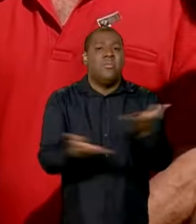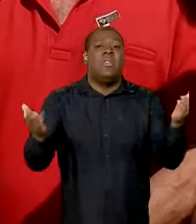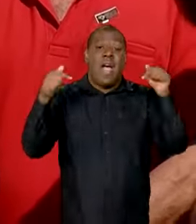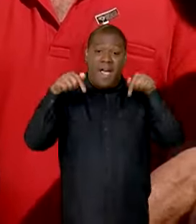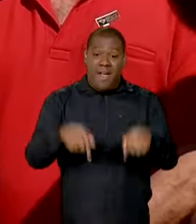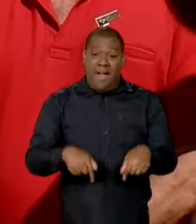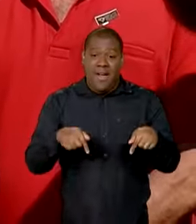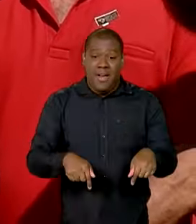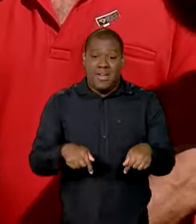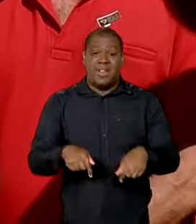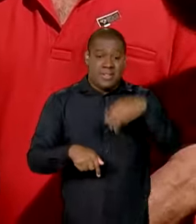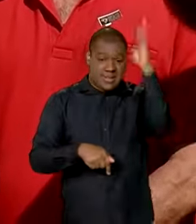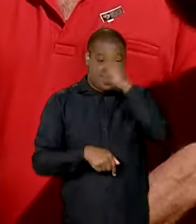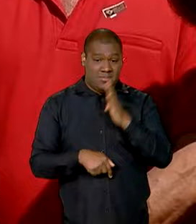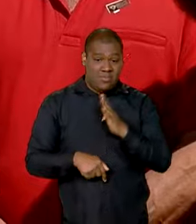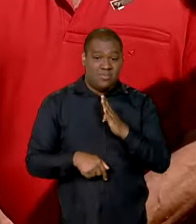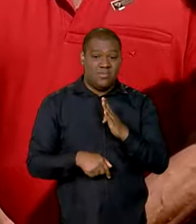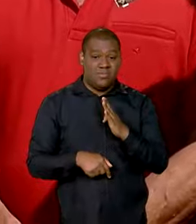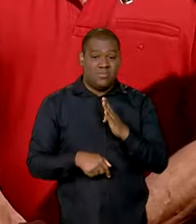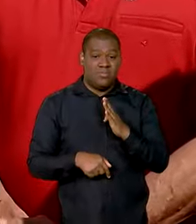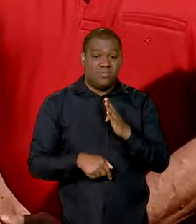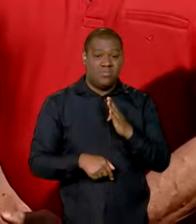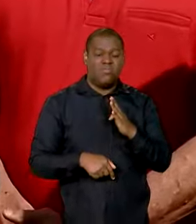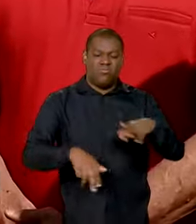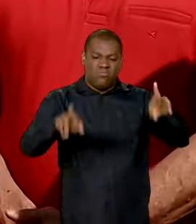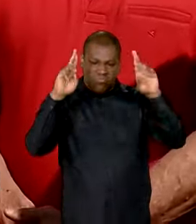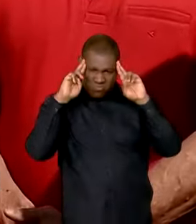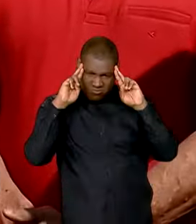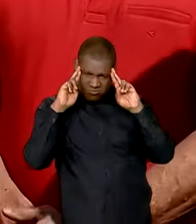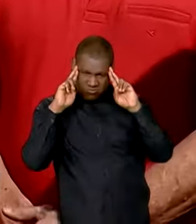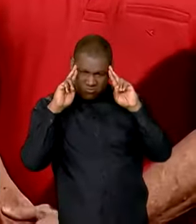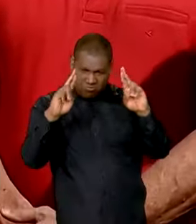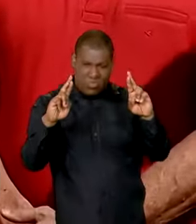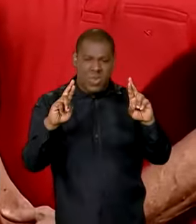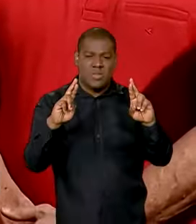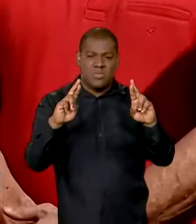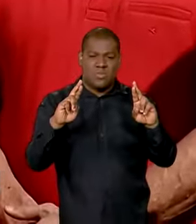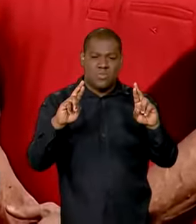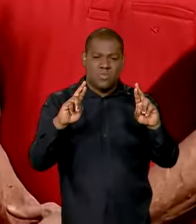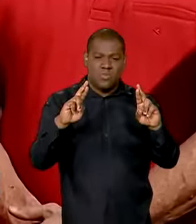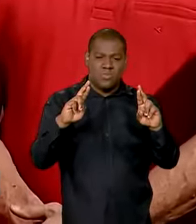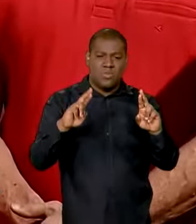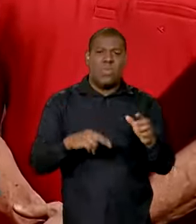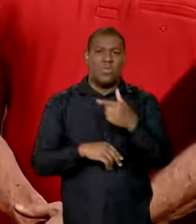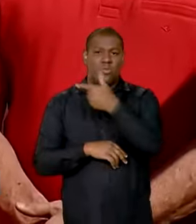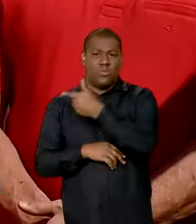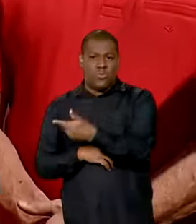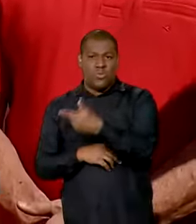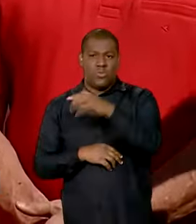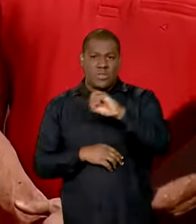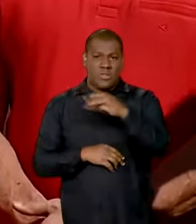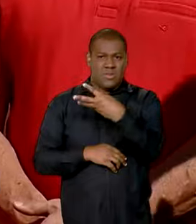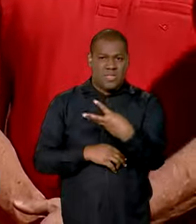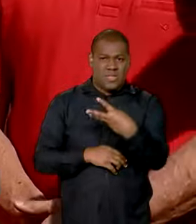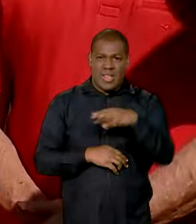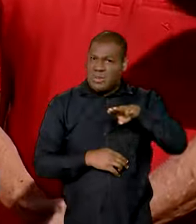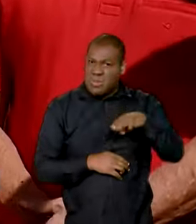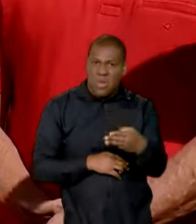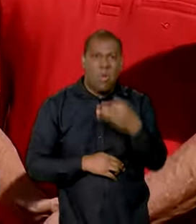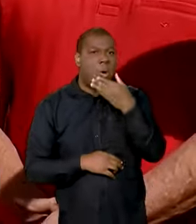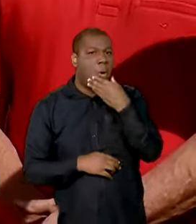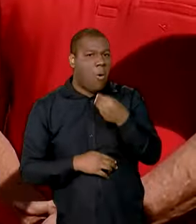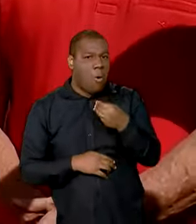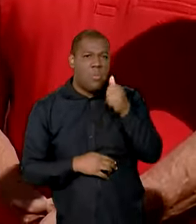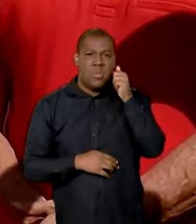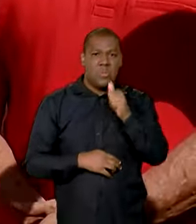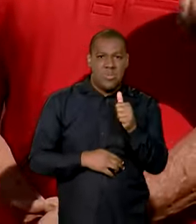país vai tratar com muito respeito 203 milhões de homens e mulheres que moram